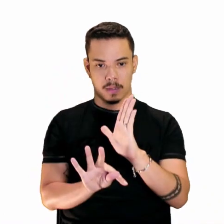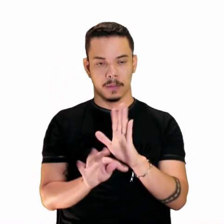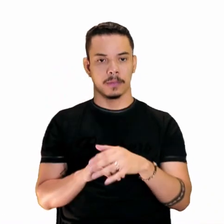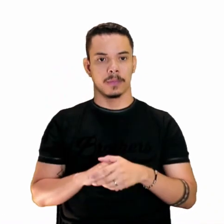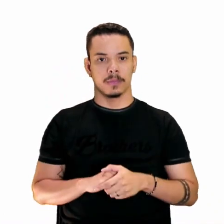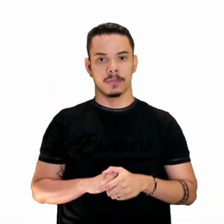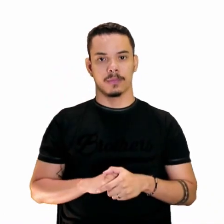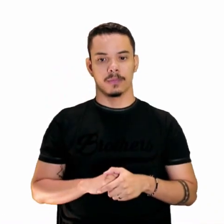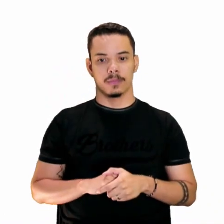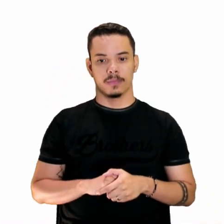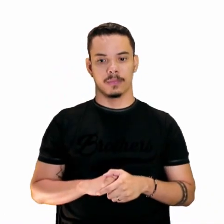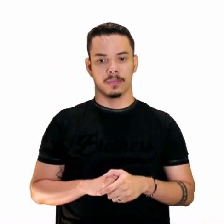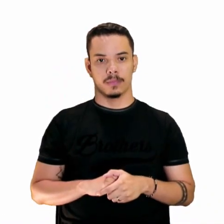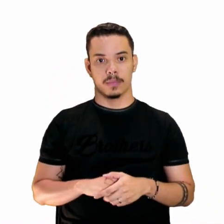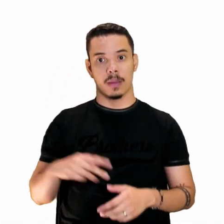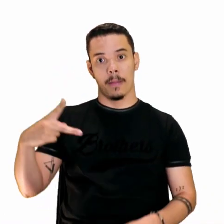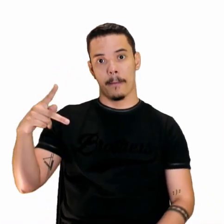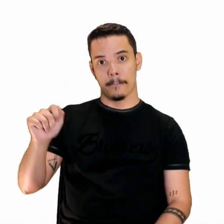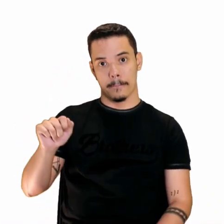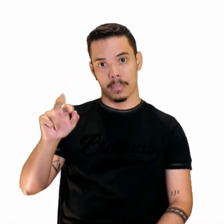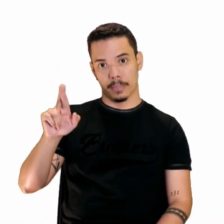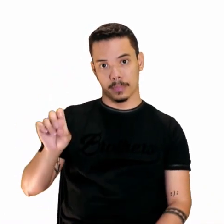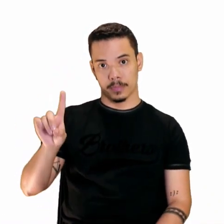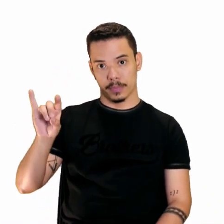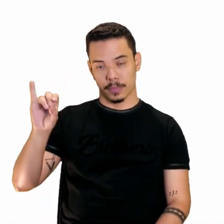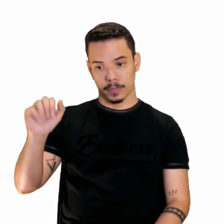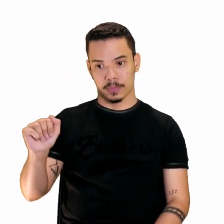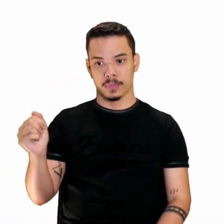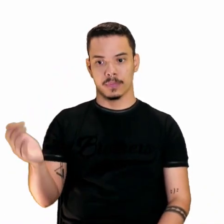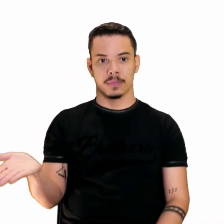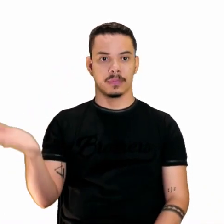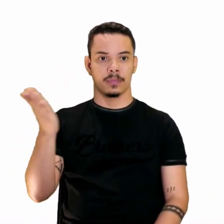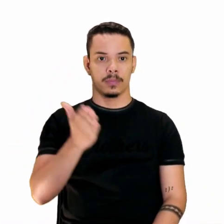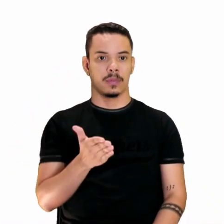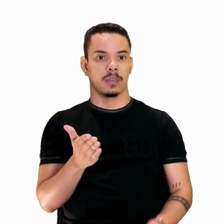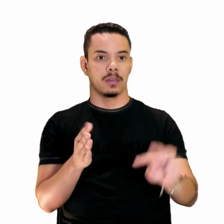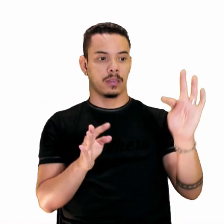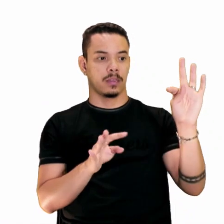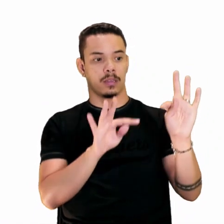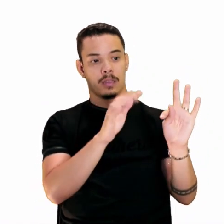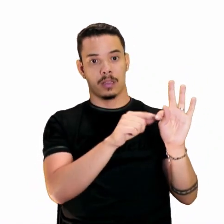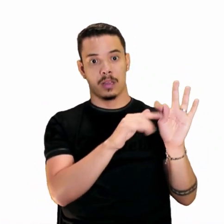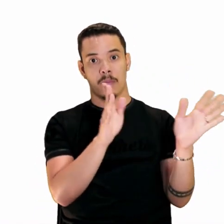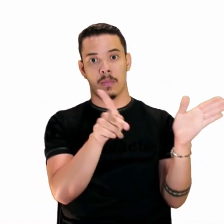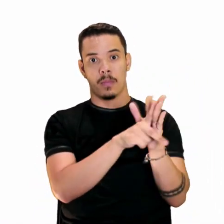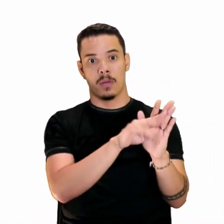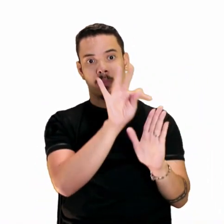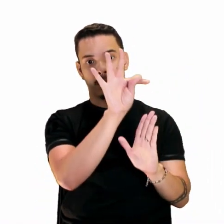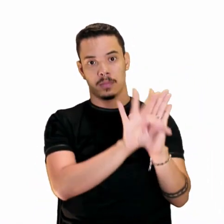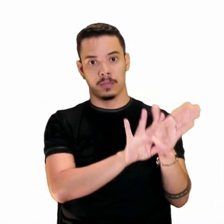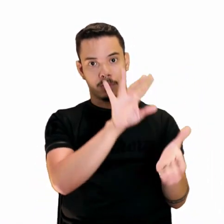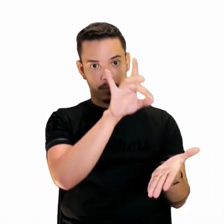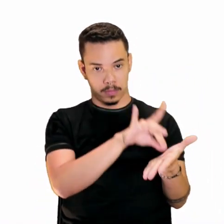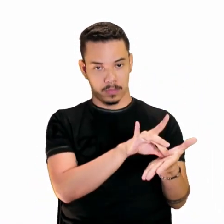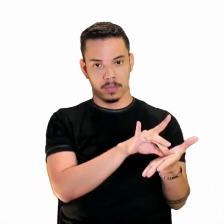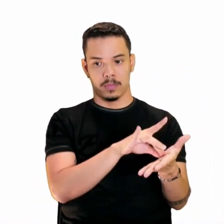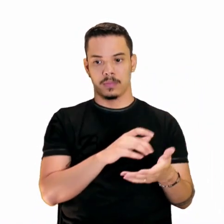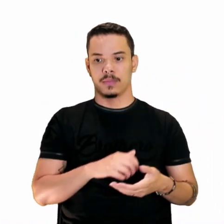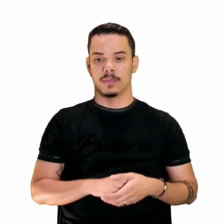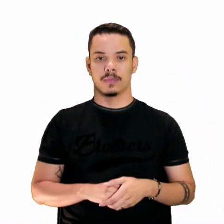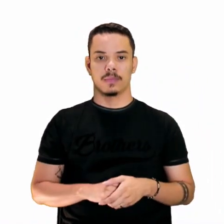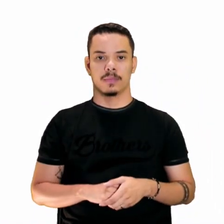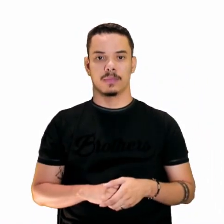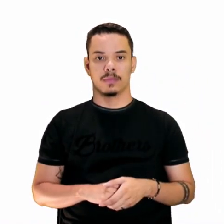paródia de Murilo Mendes está conversando com o texto original Canção do Exílio de Gonçalves